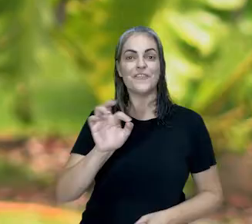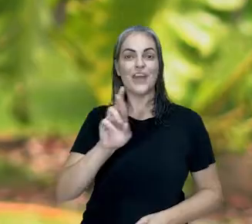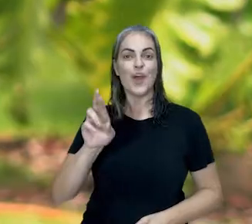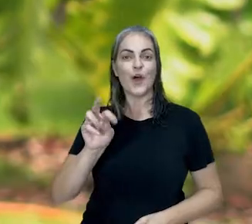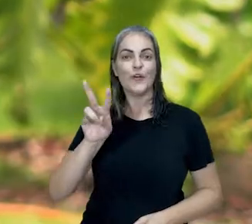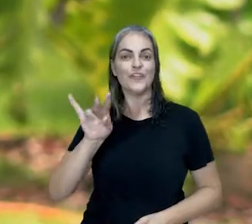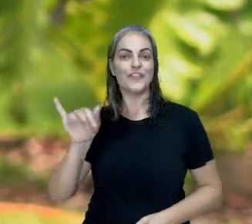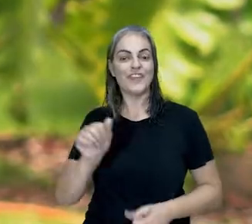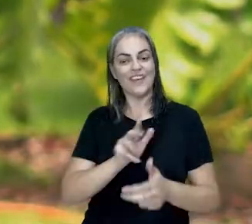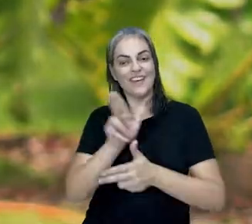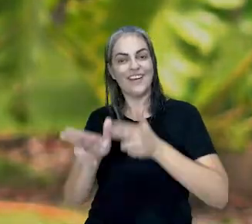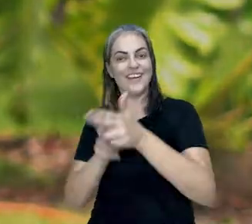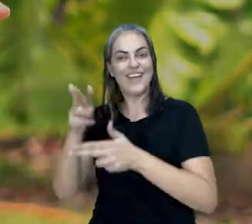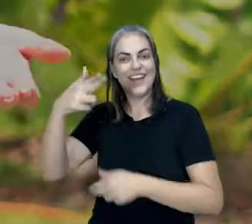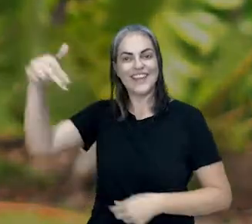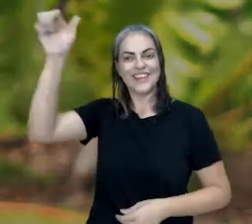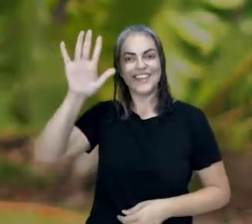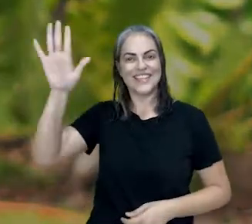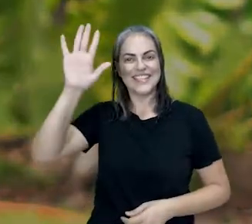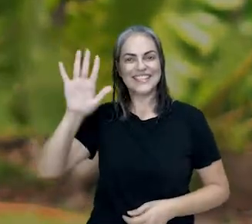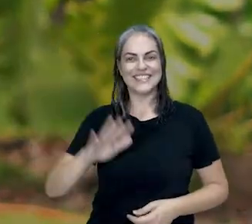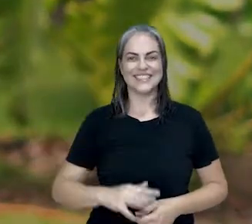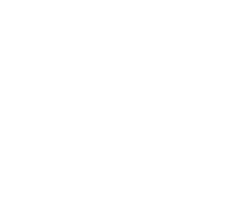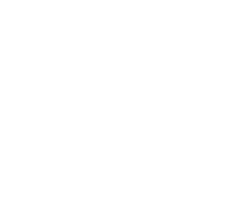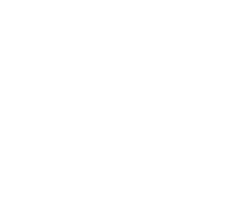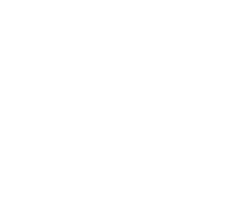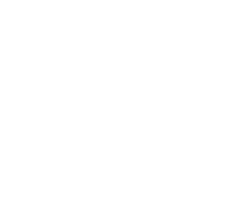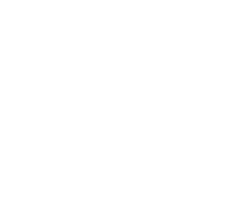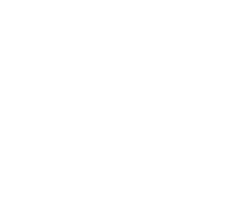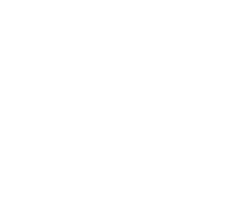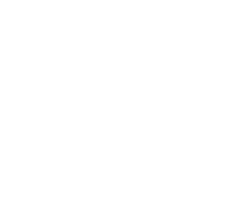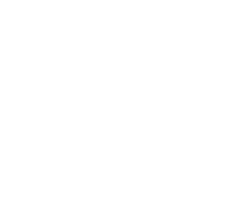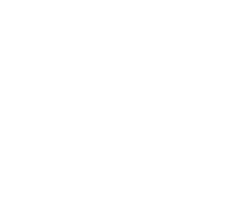Dela mesmo, da Ferrovia Transnordestina.